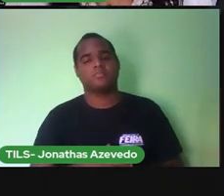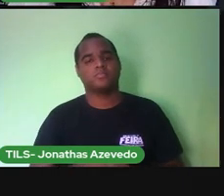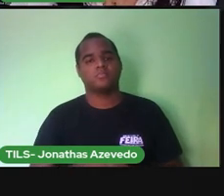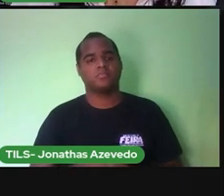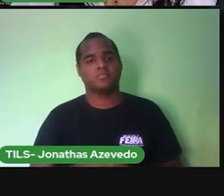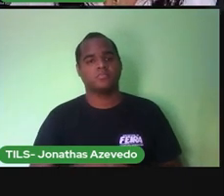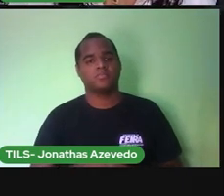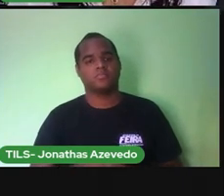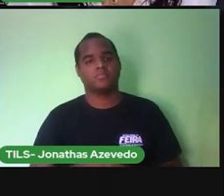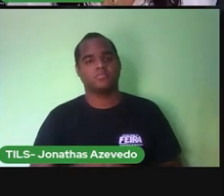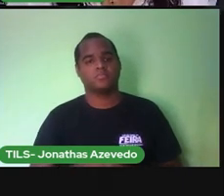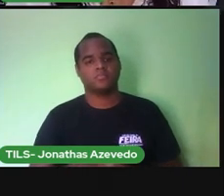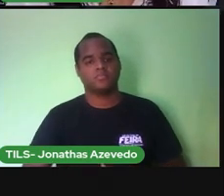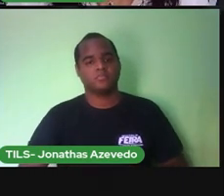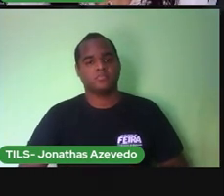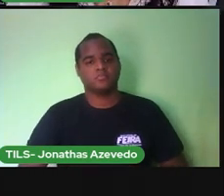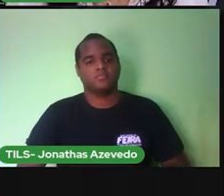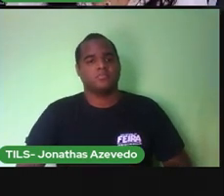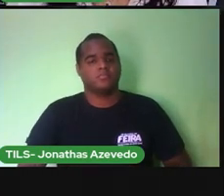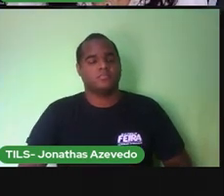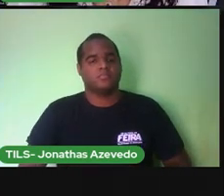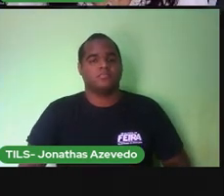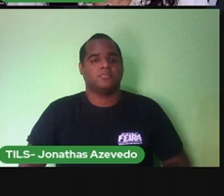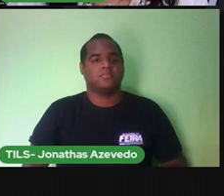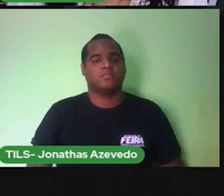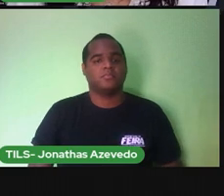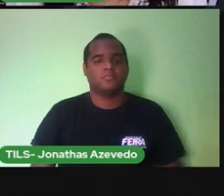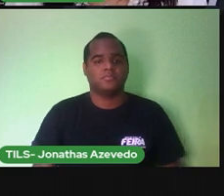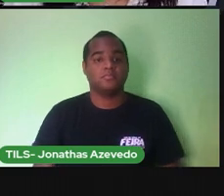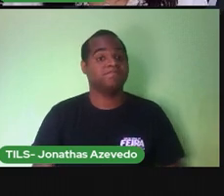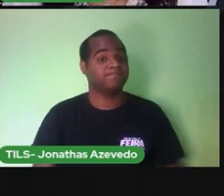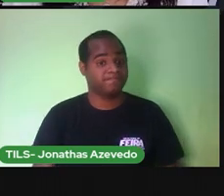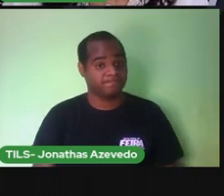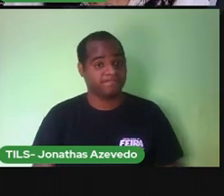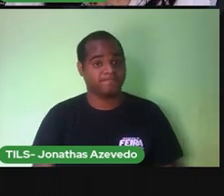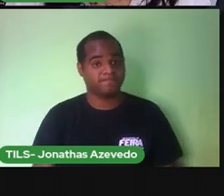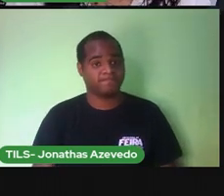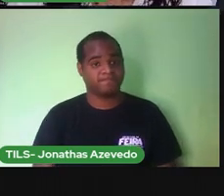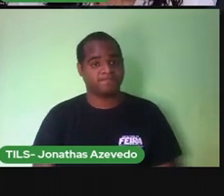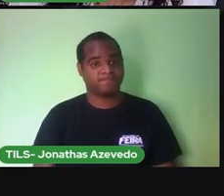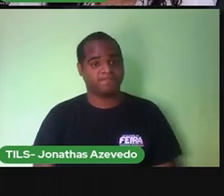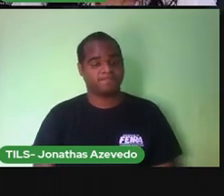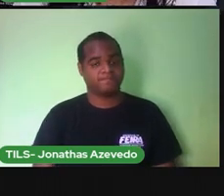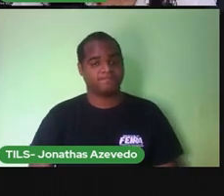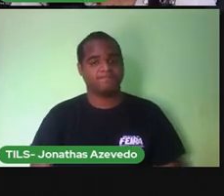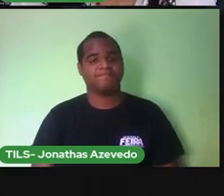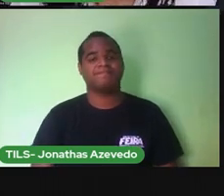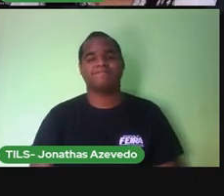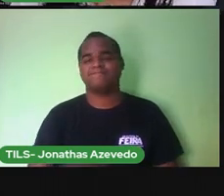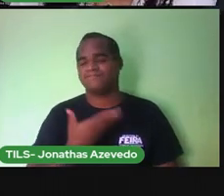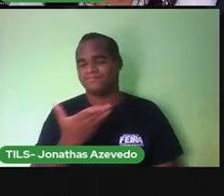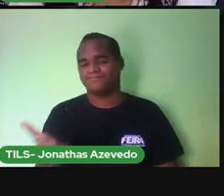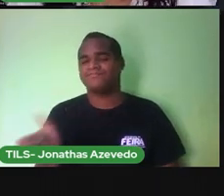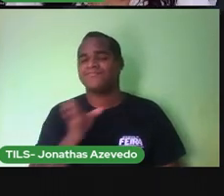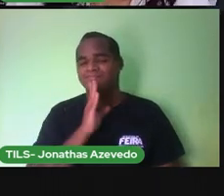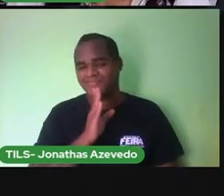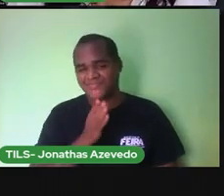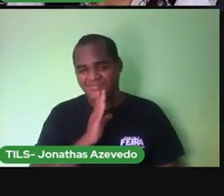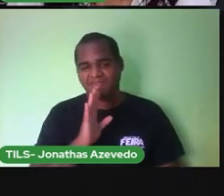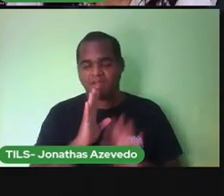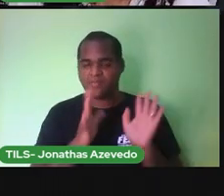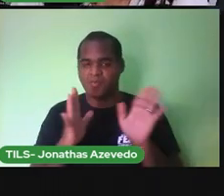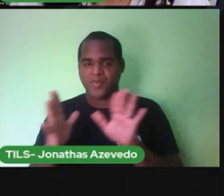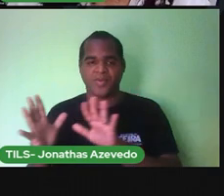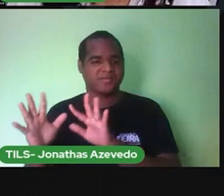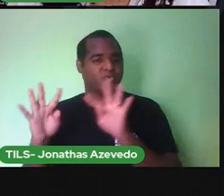A nossa segunda Música É essa aqui E essa Vocês realmente Se conhecem Eu acho que